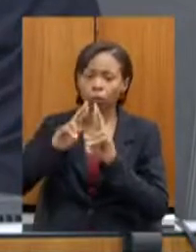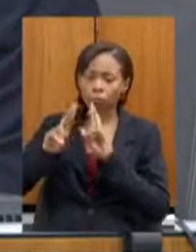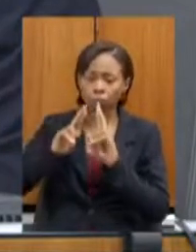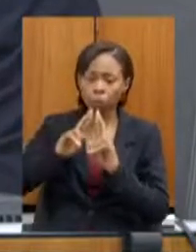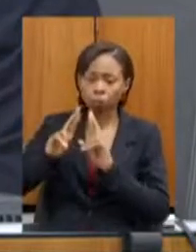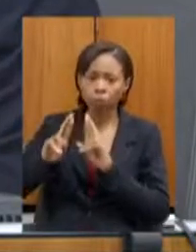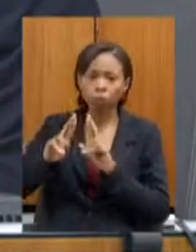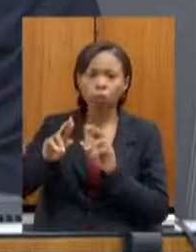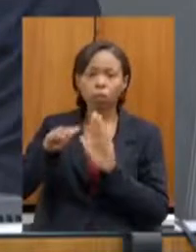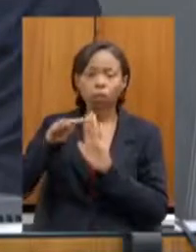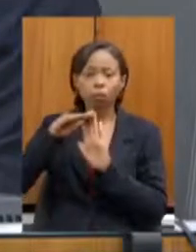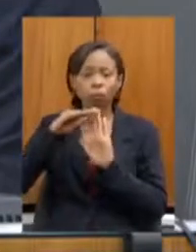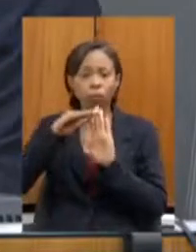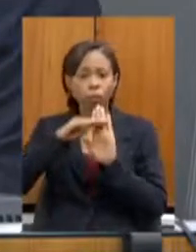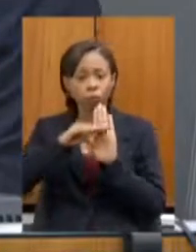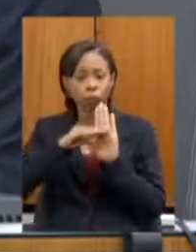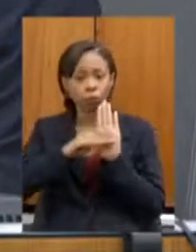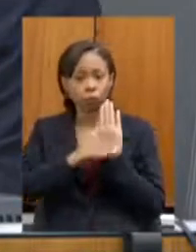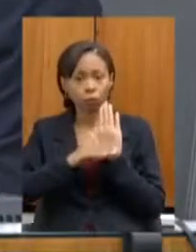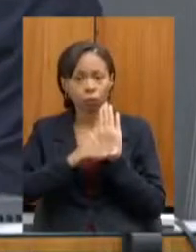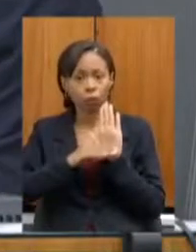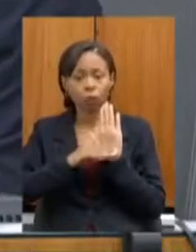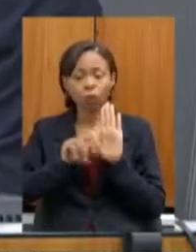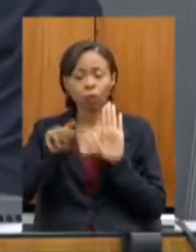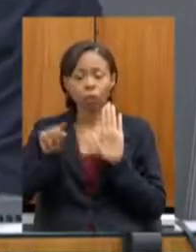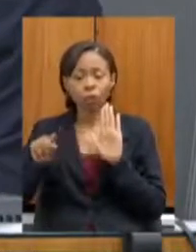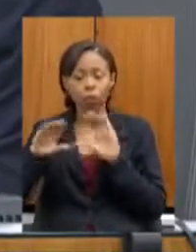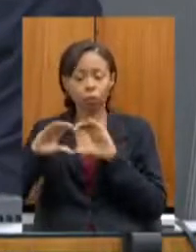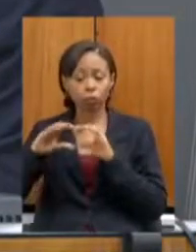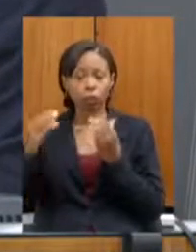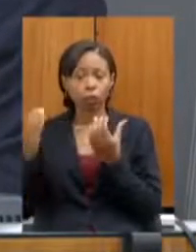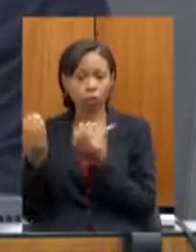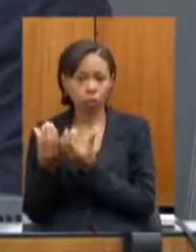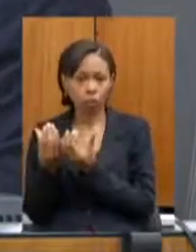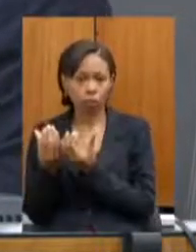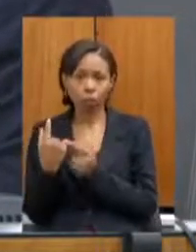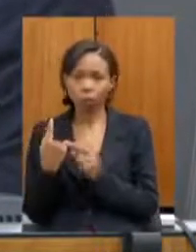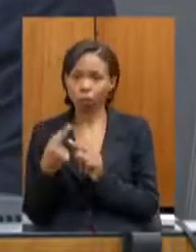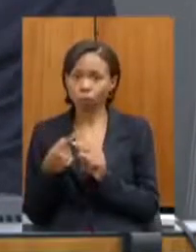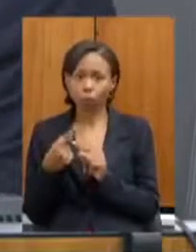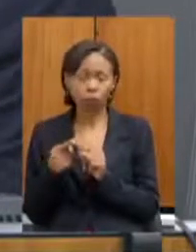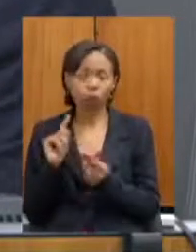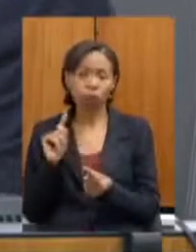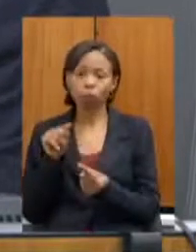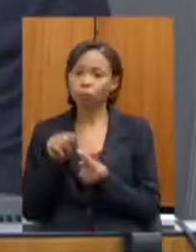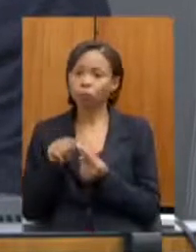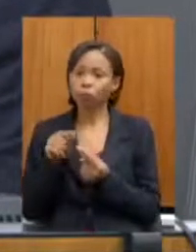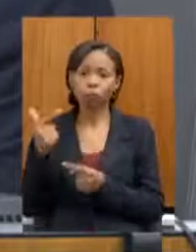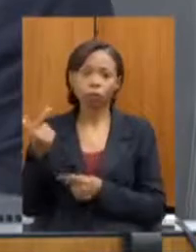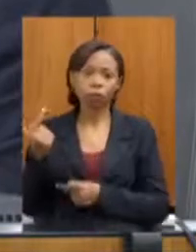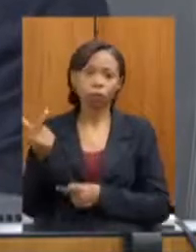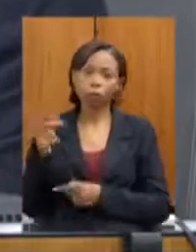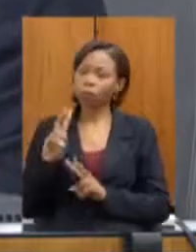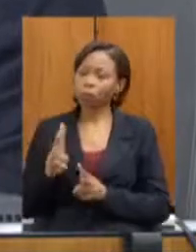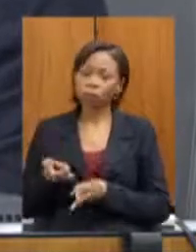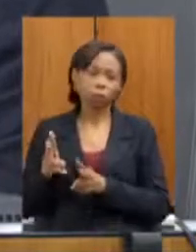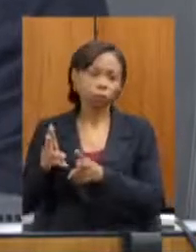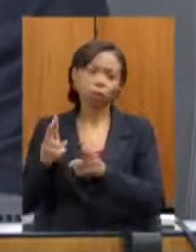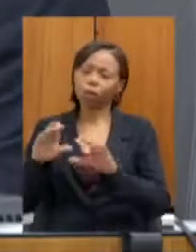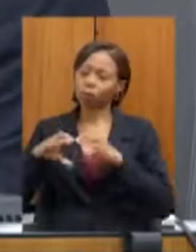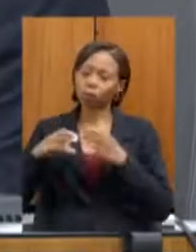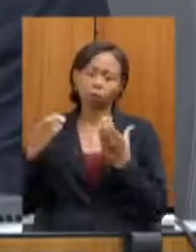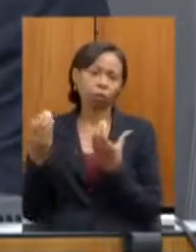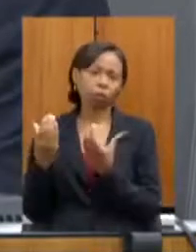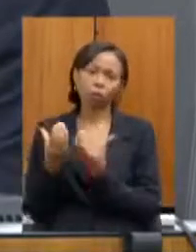cujo objetivo é não termos mais um equipamento público na penúria que ele se encontra a gente